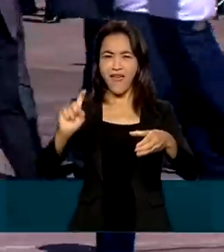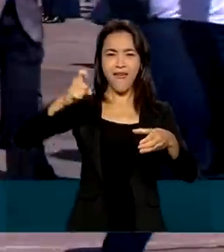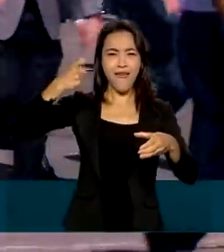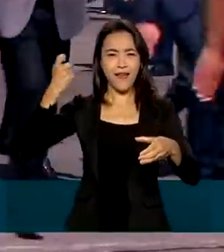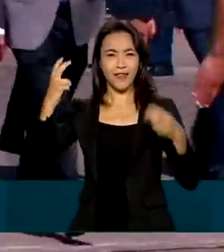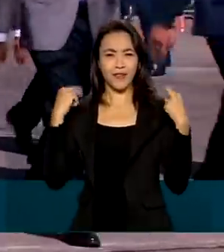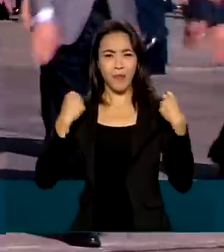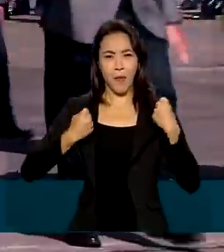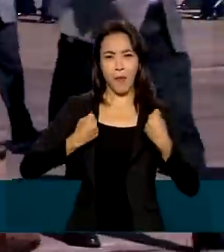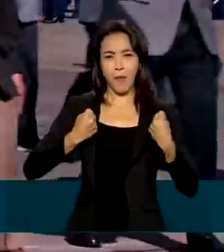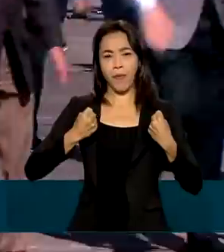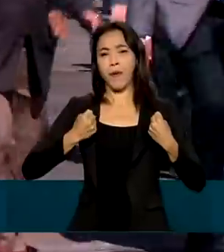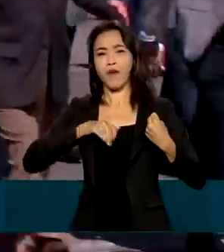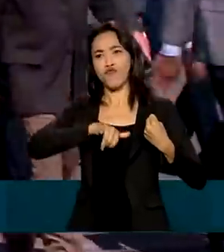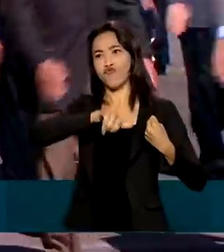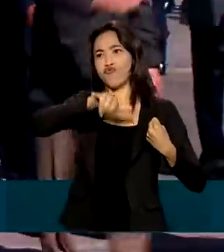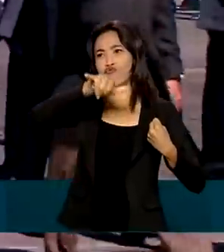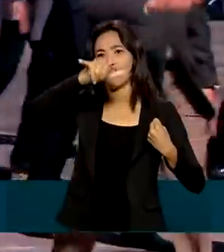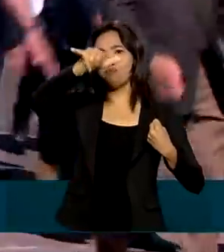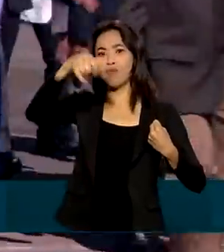durante a Segunda Guerra Mundial.